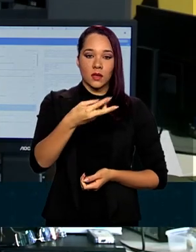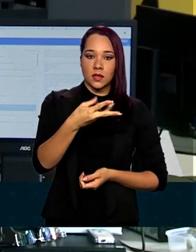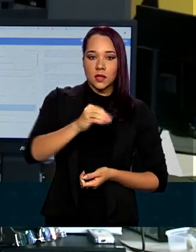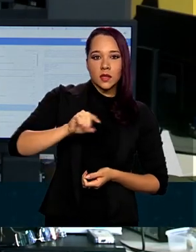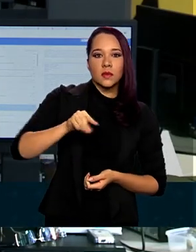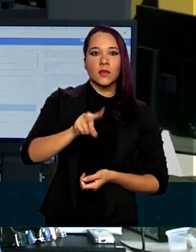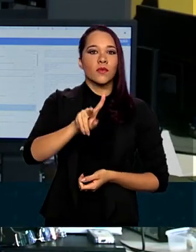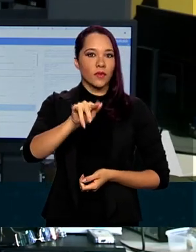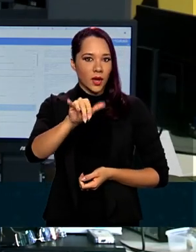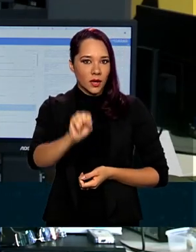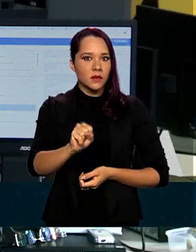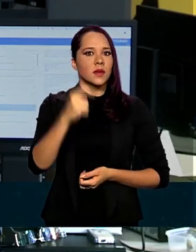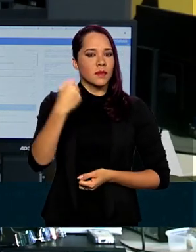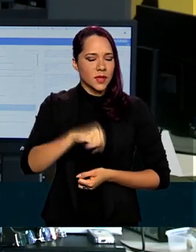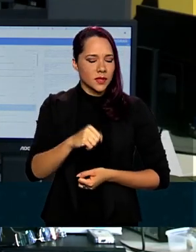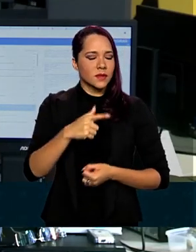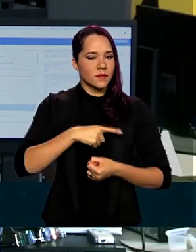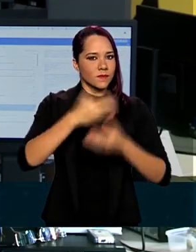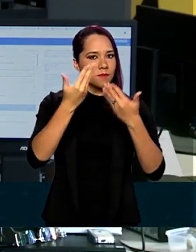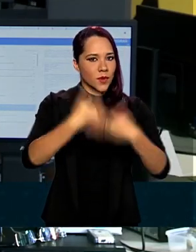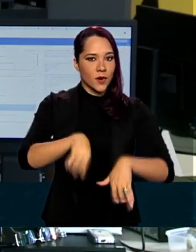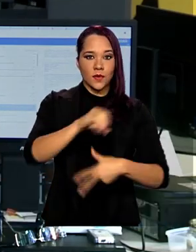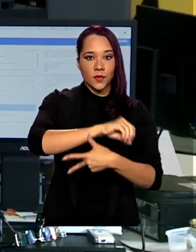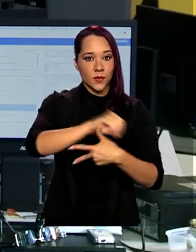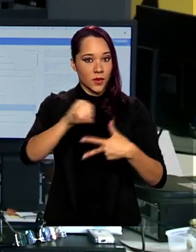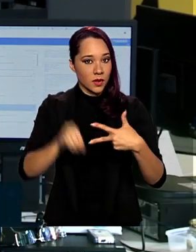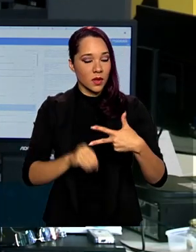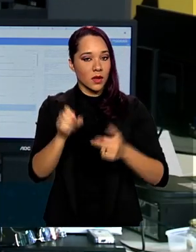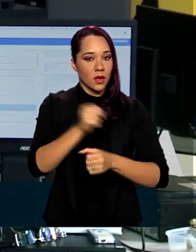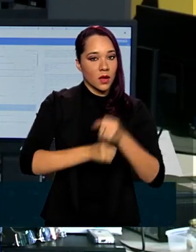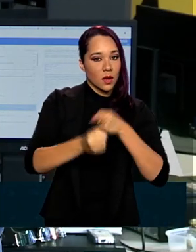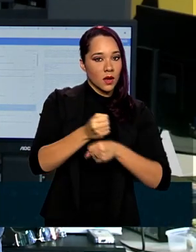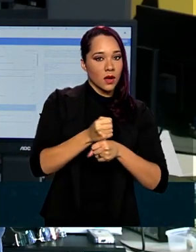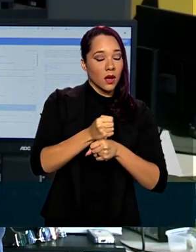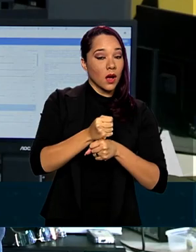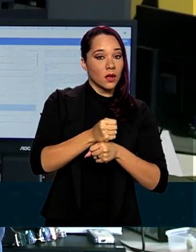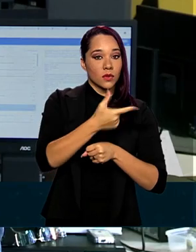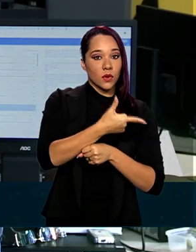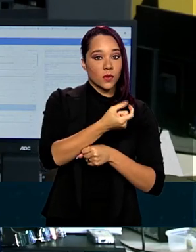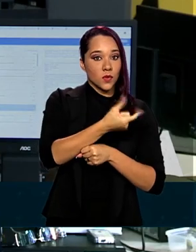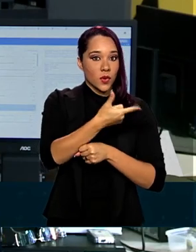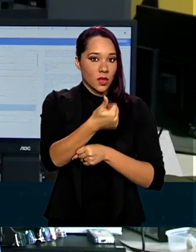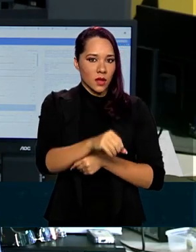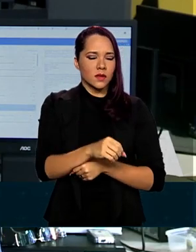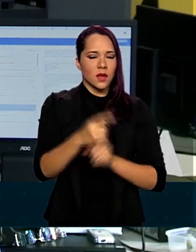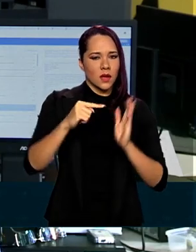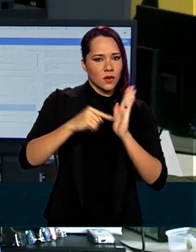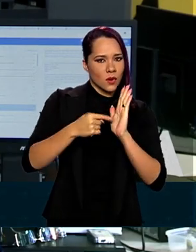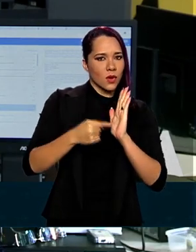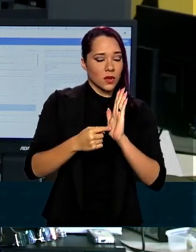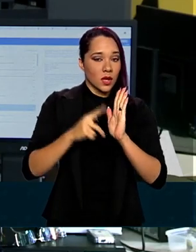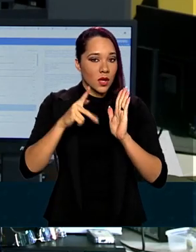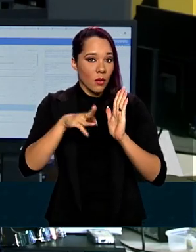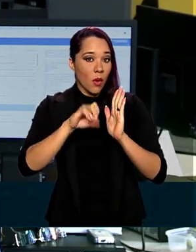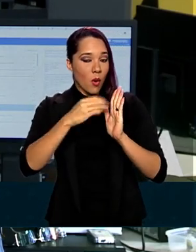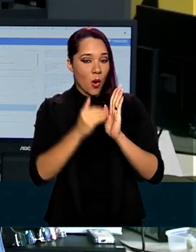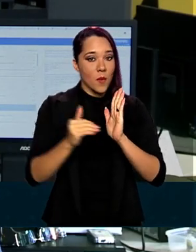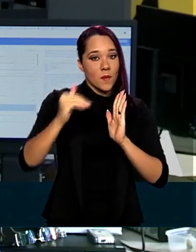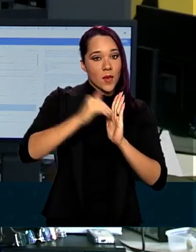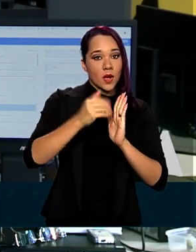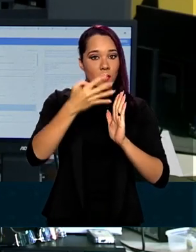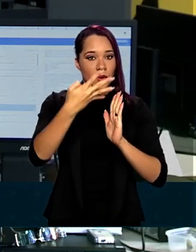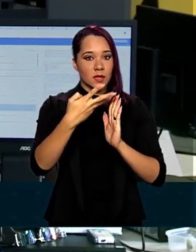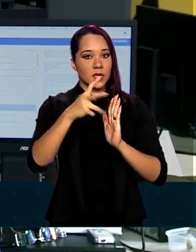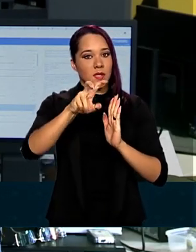mil vagas tem que ter participado do Enem a partir de 2010 e alcançado nota média igual ou superior a